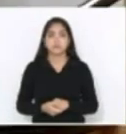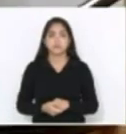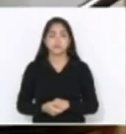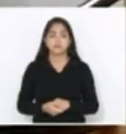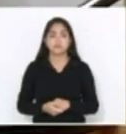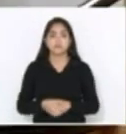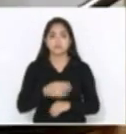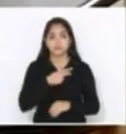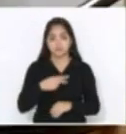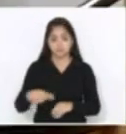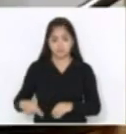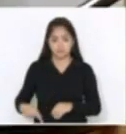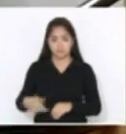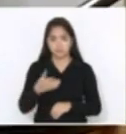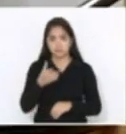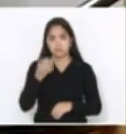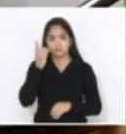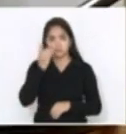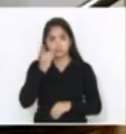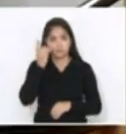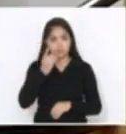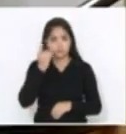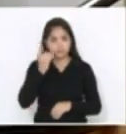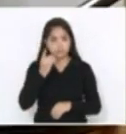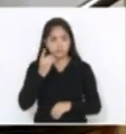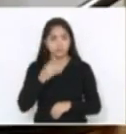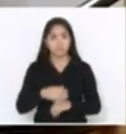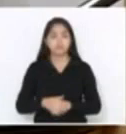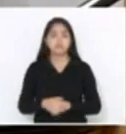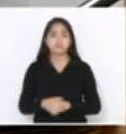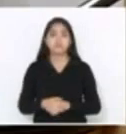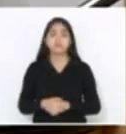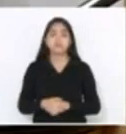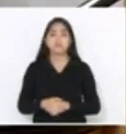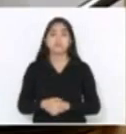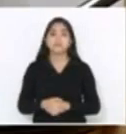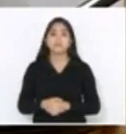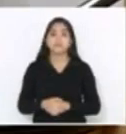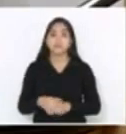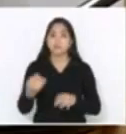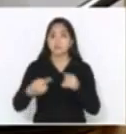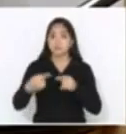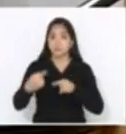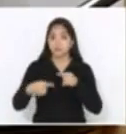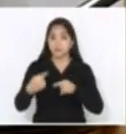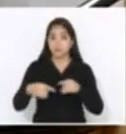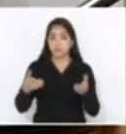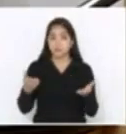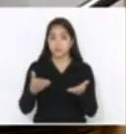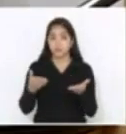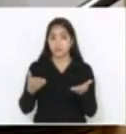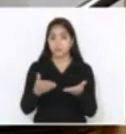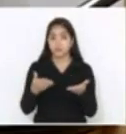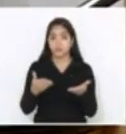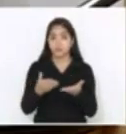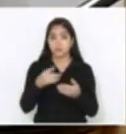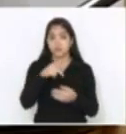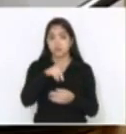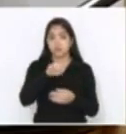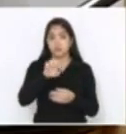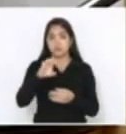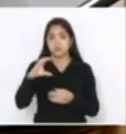Senhor presidente, senhores parlamentares, nós vamos debater agora a PEC